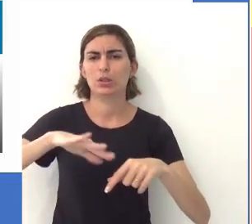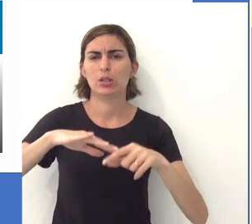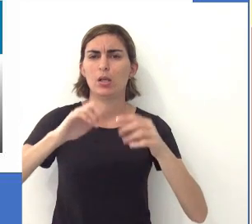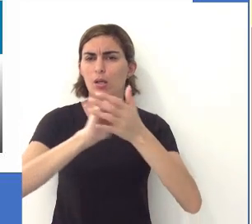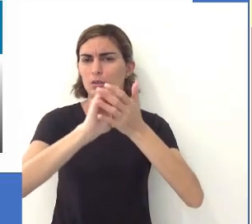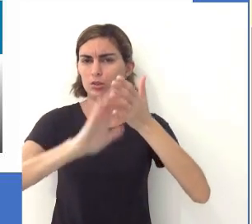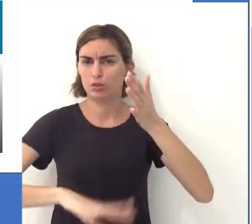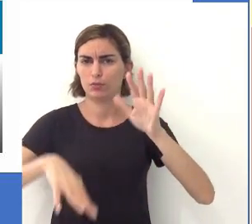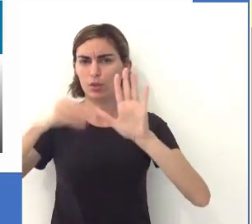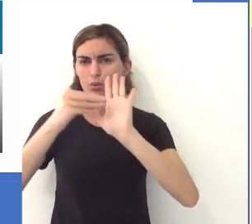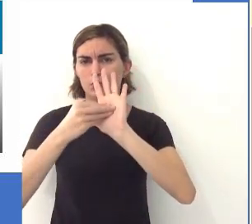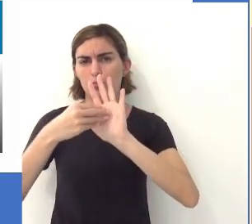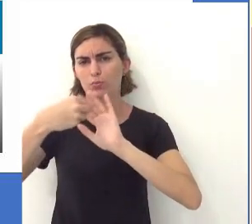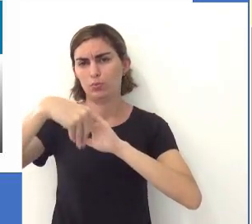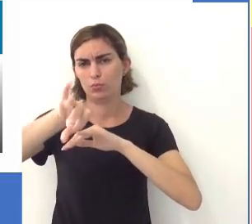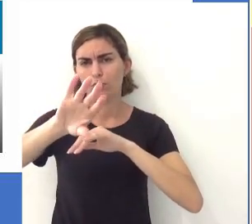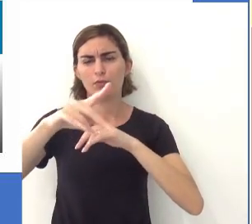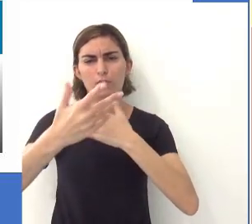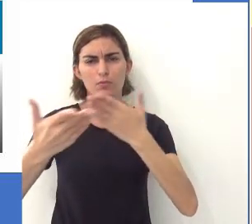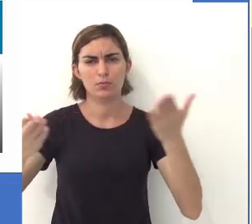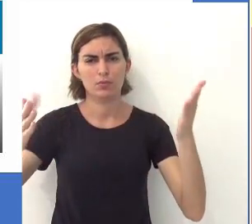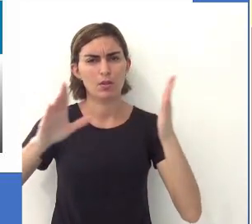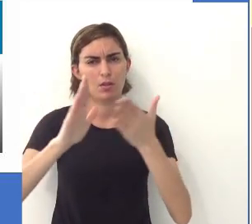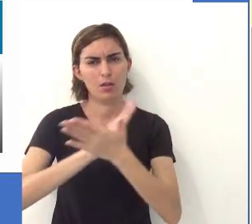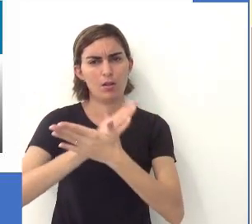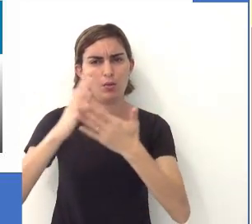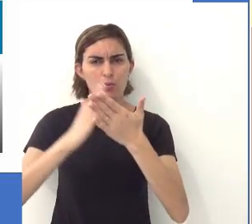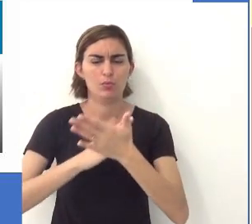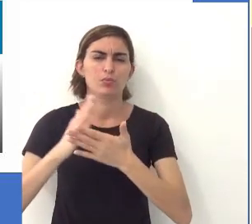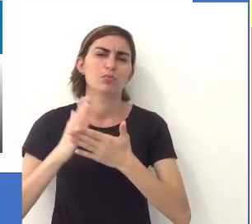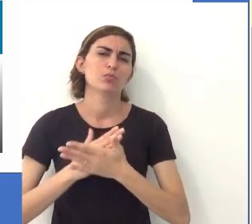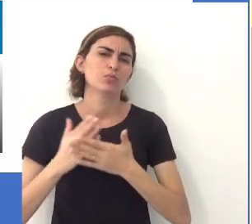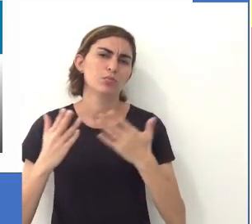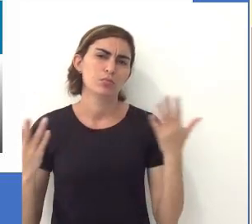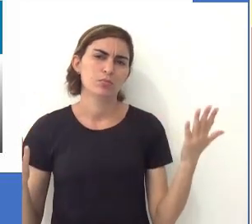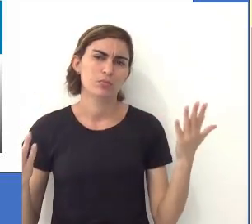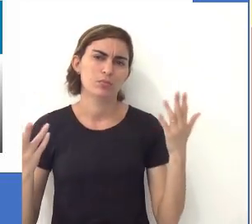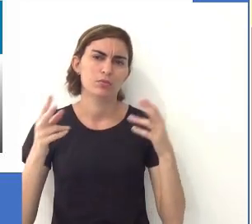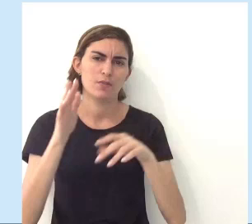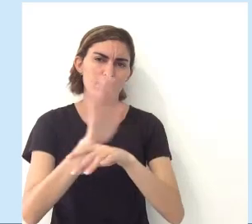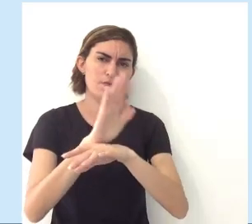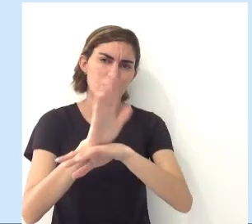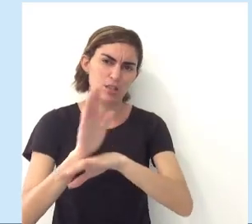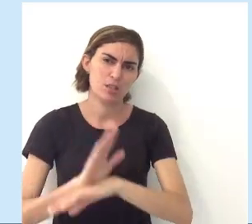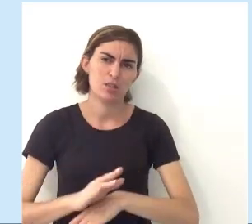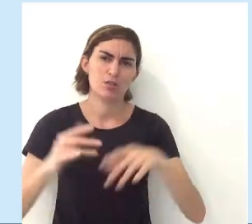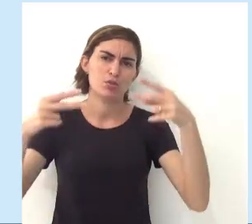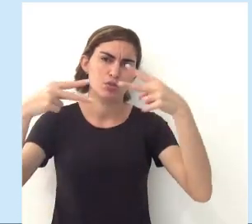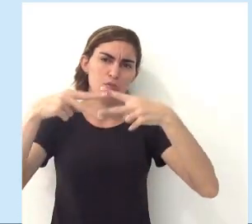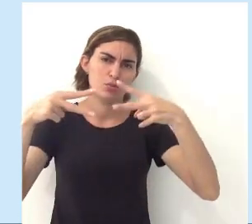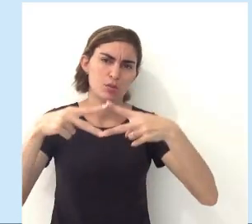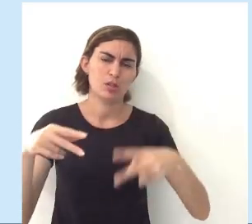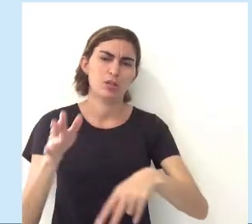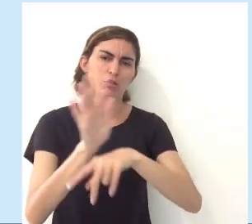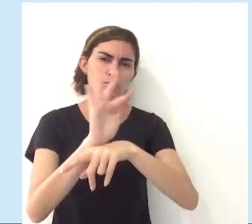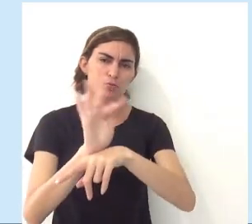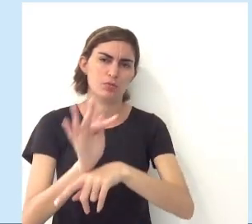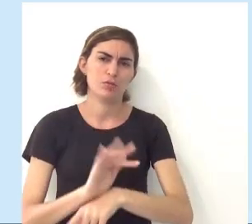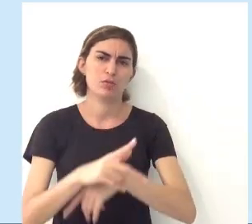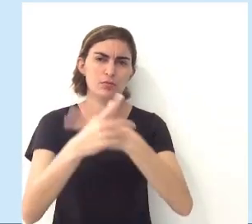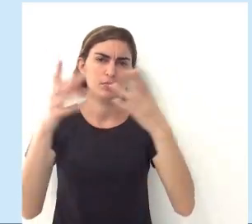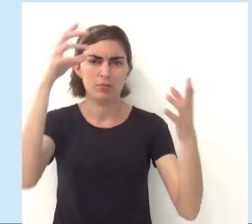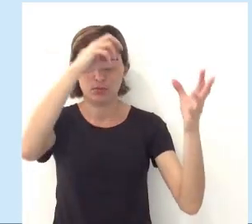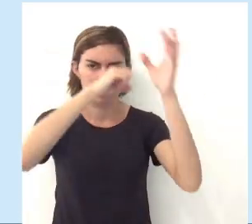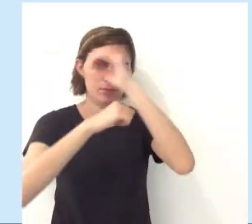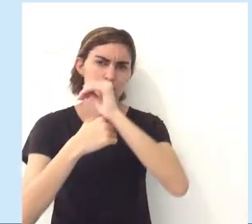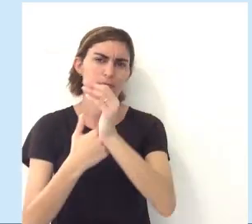que tem uma atividade que eu deixei pra vocês lá e também alguns vídeos, né, alguns links de vídeos que vocês